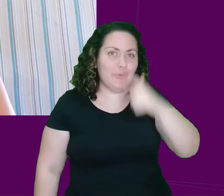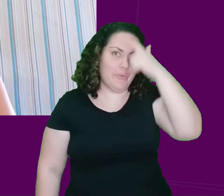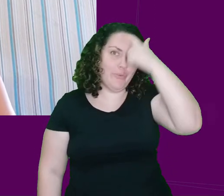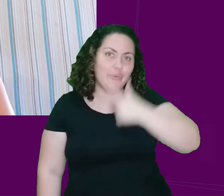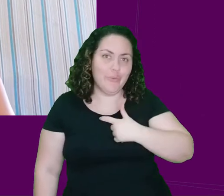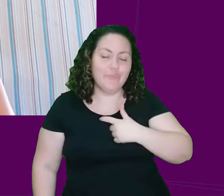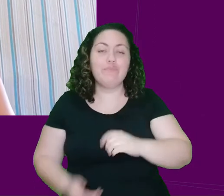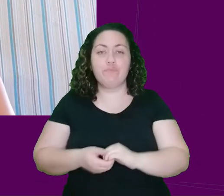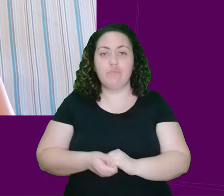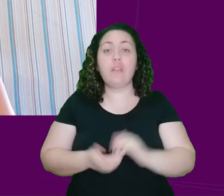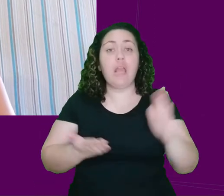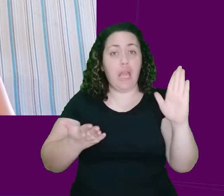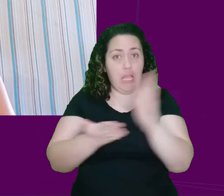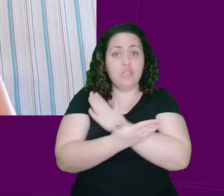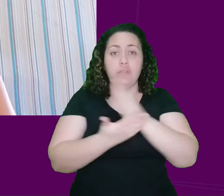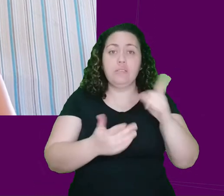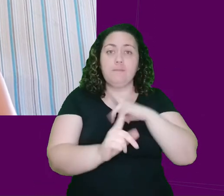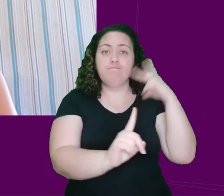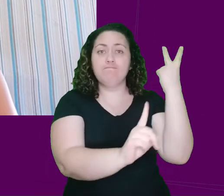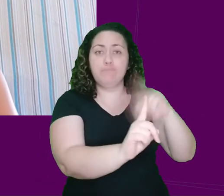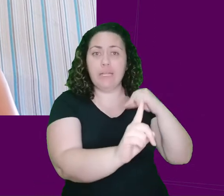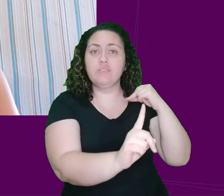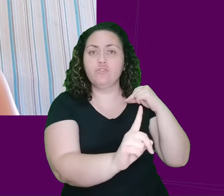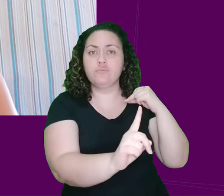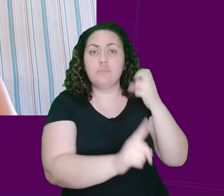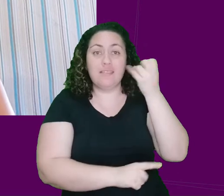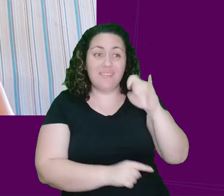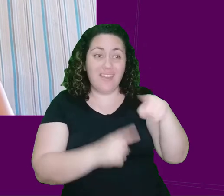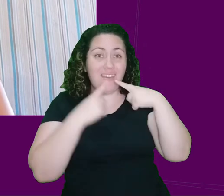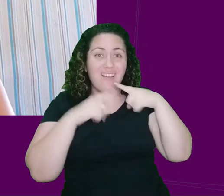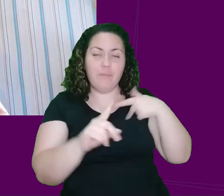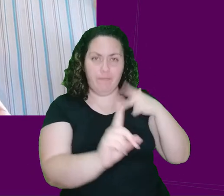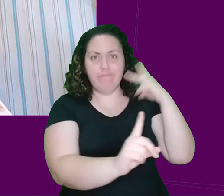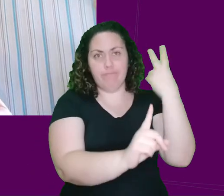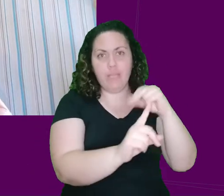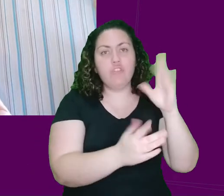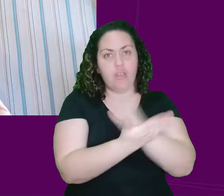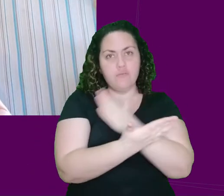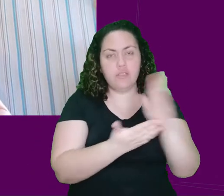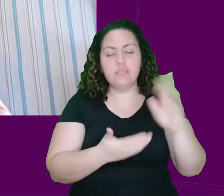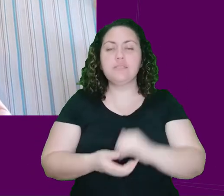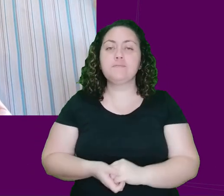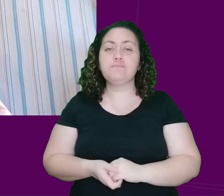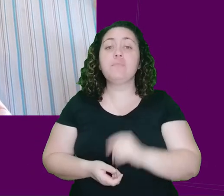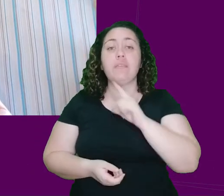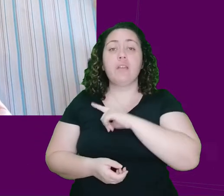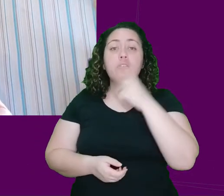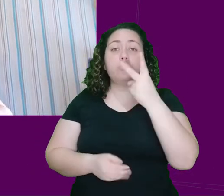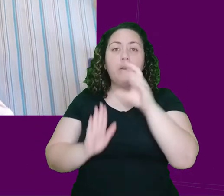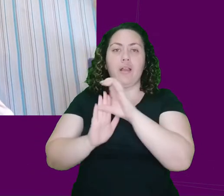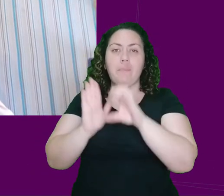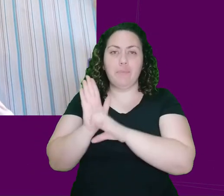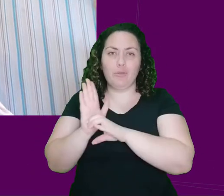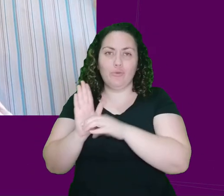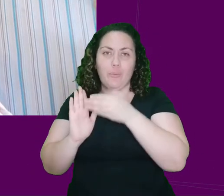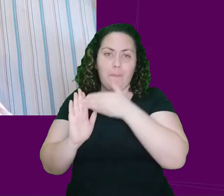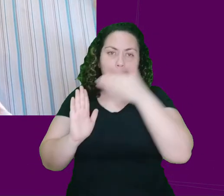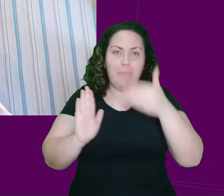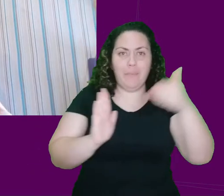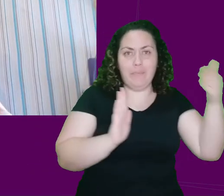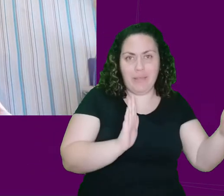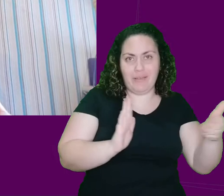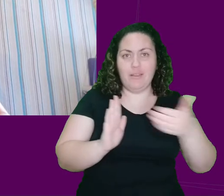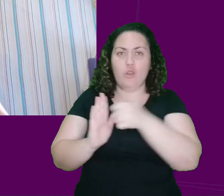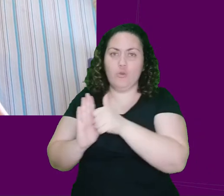branco. Às vezes, ele até batia nos funcionários nessas ocasiões. Nos dois capítulos seguintes, a gente consegue ver